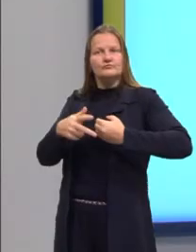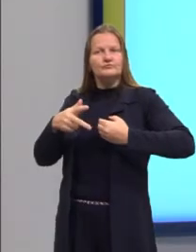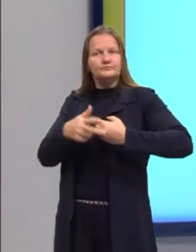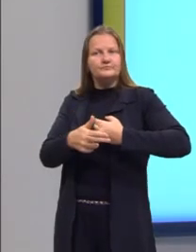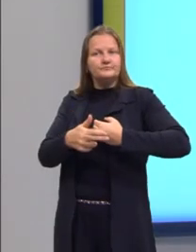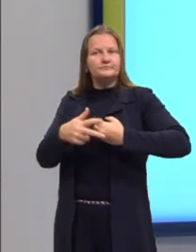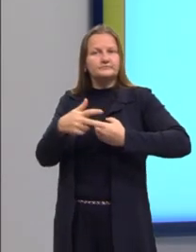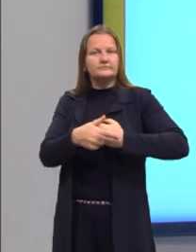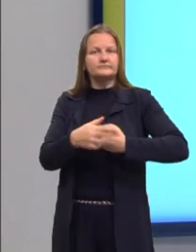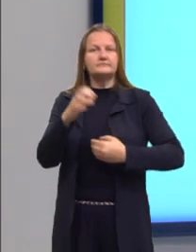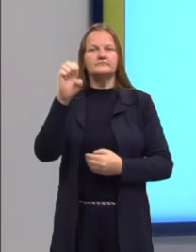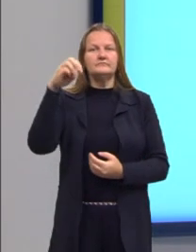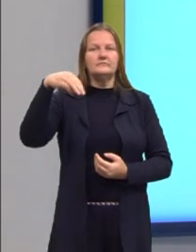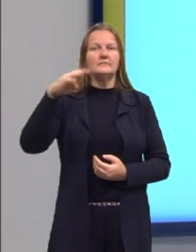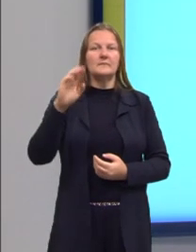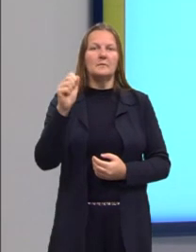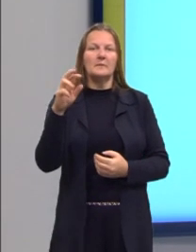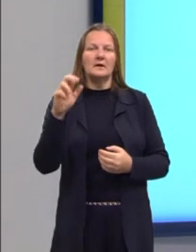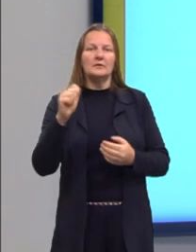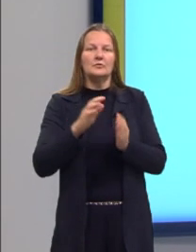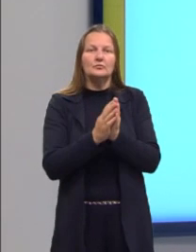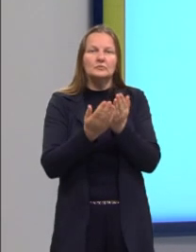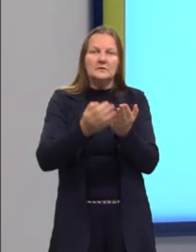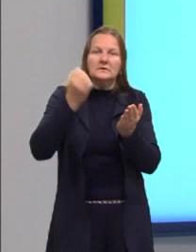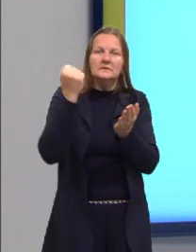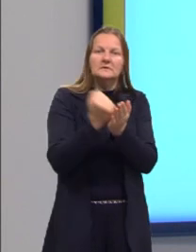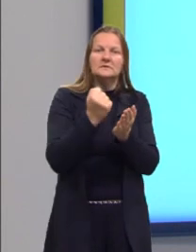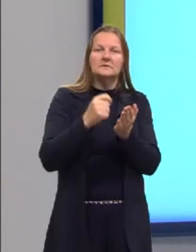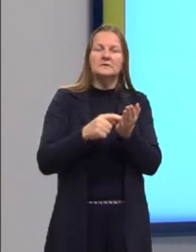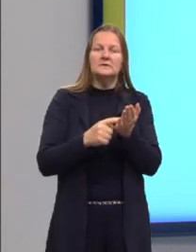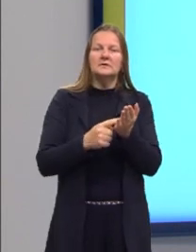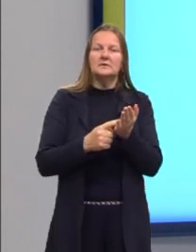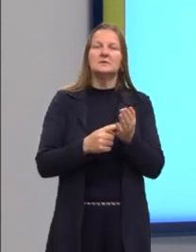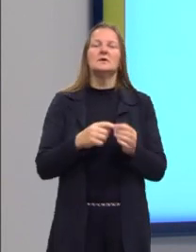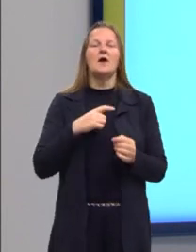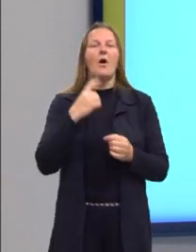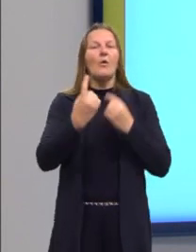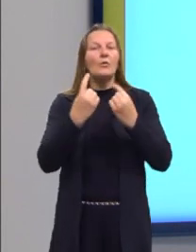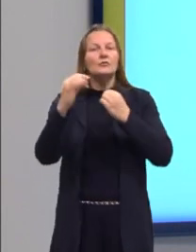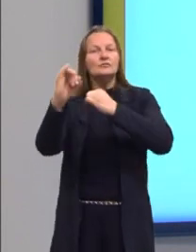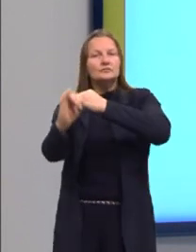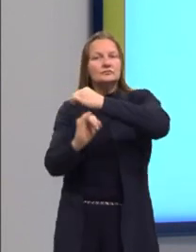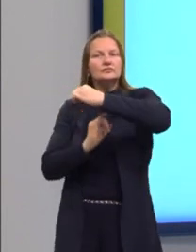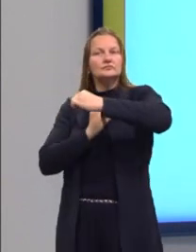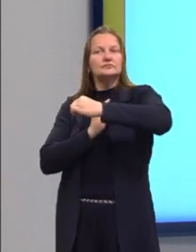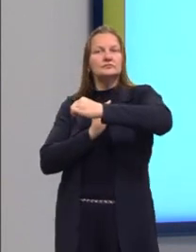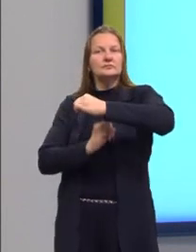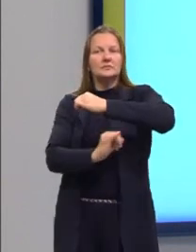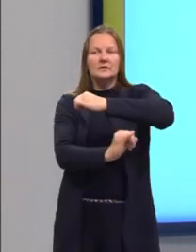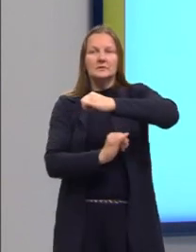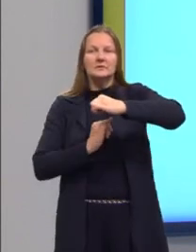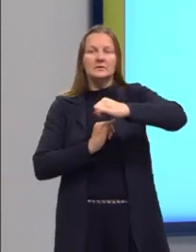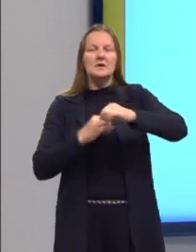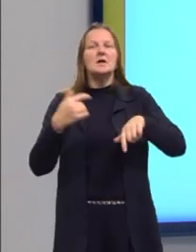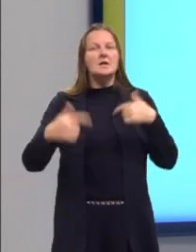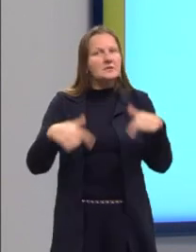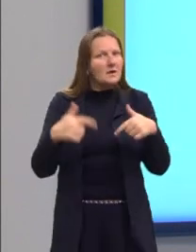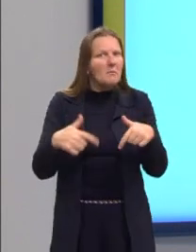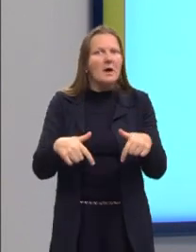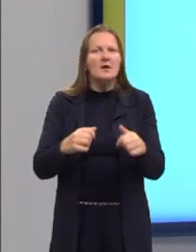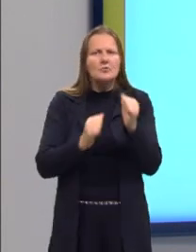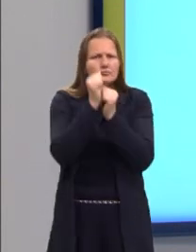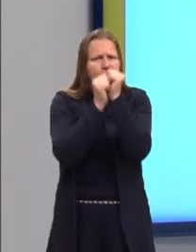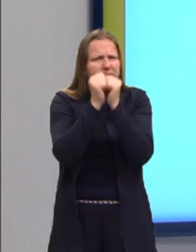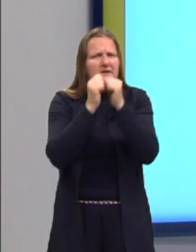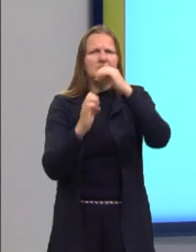questões, você vai pedir passaporte. E alguns desses imigrantes, eles eram para trabalho de braçal